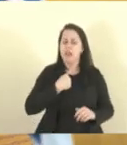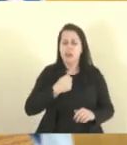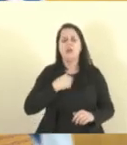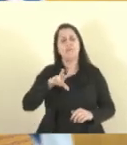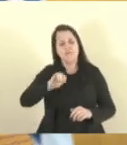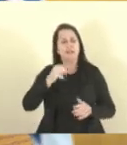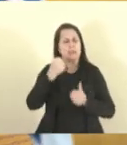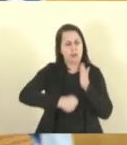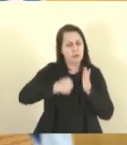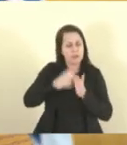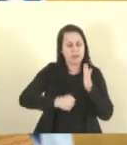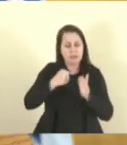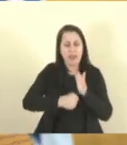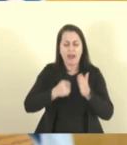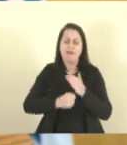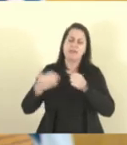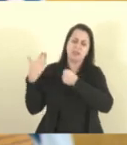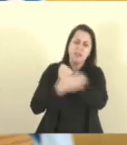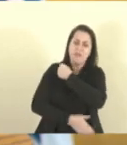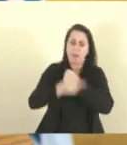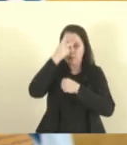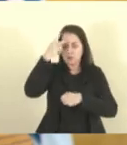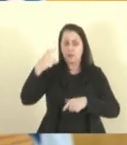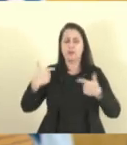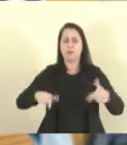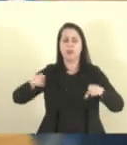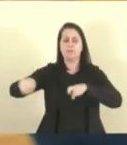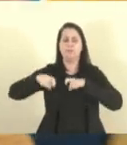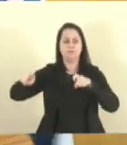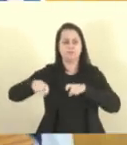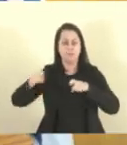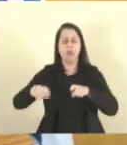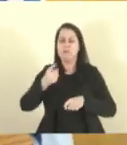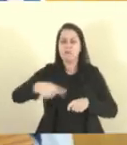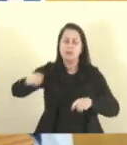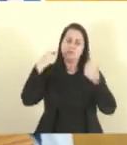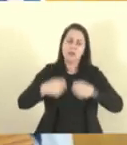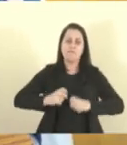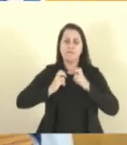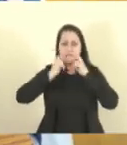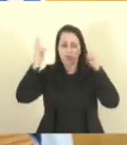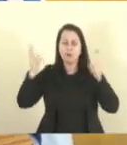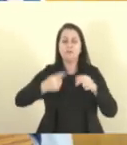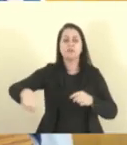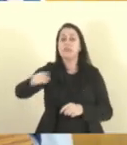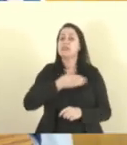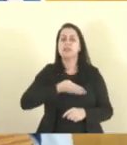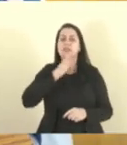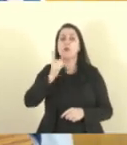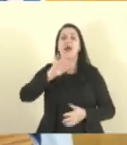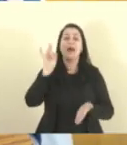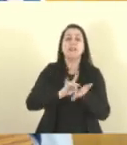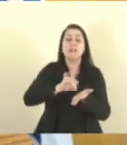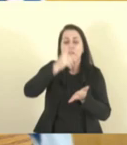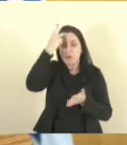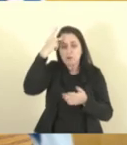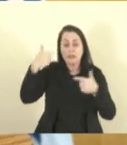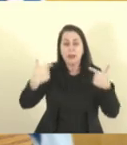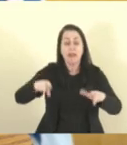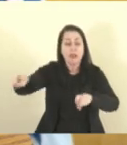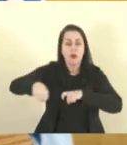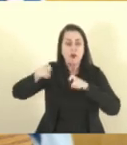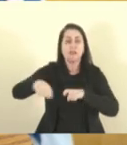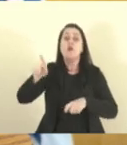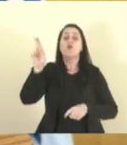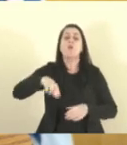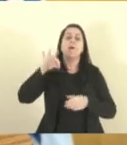defendendo o trabalhador rural defendendo o homem do campo tenham vergonha vocês não conhecem a realidade do homem do campo nunca